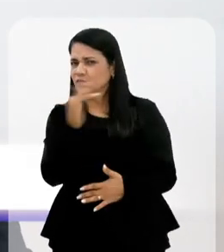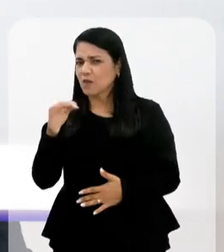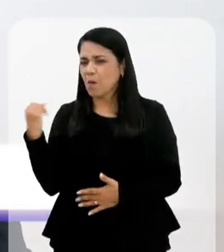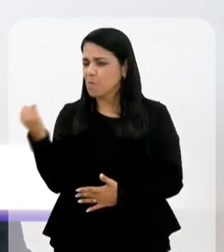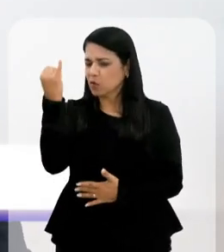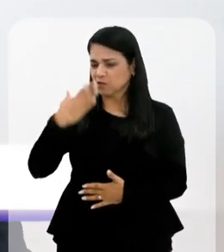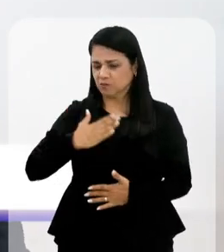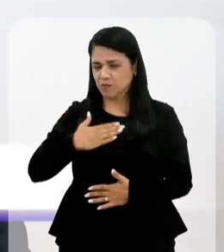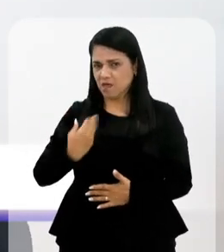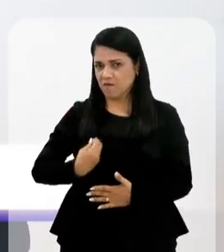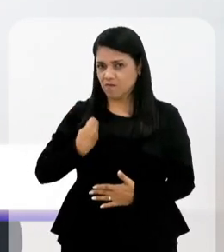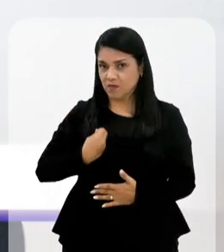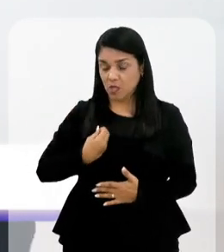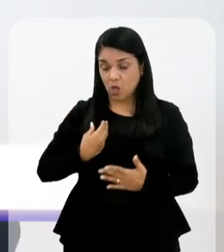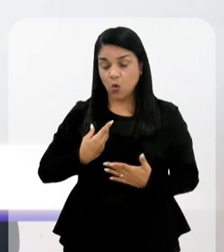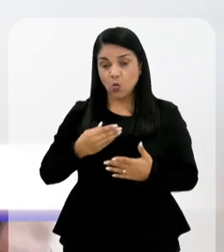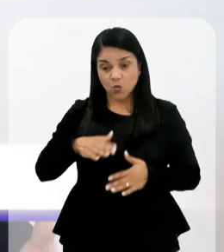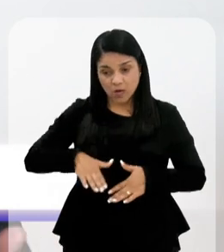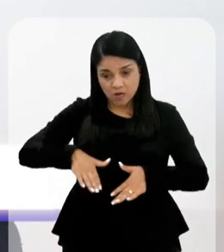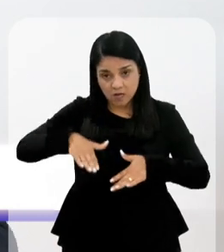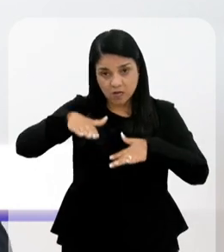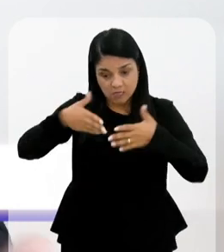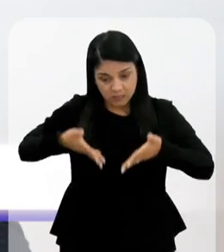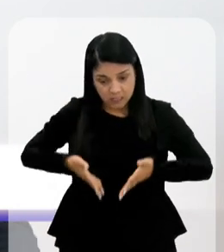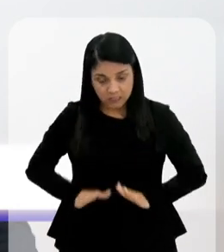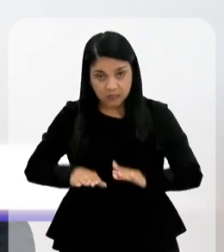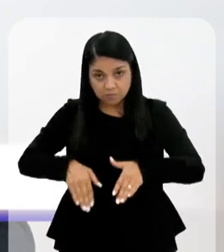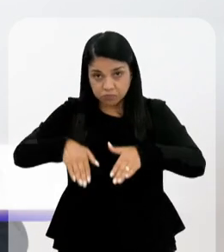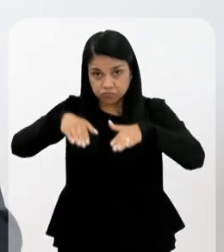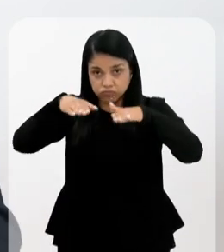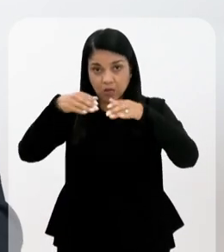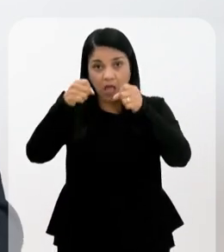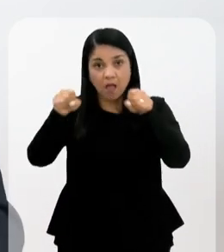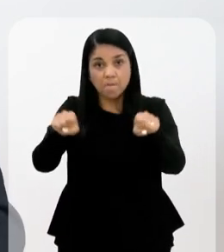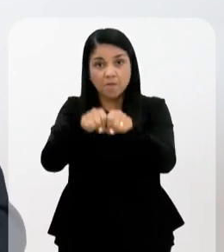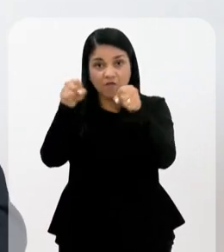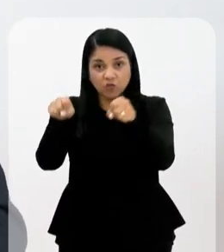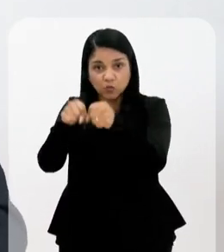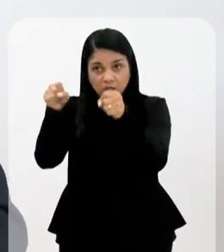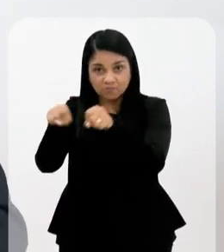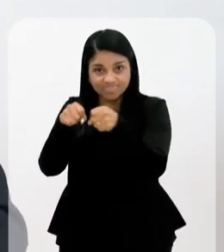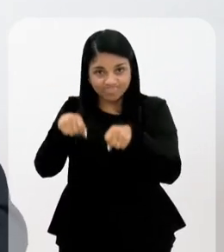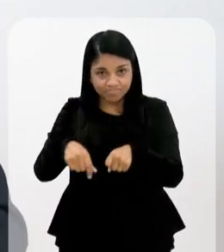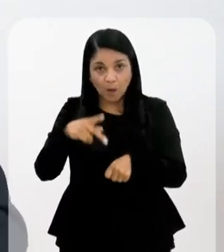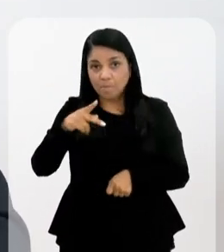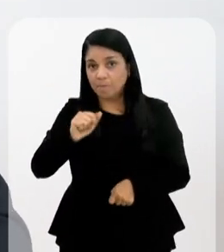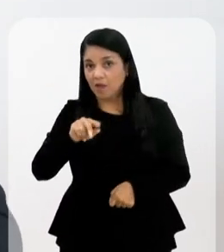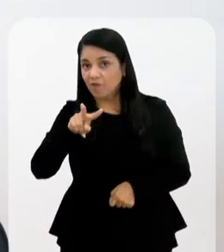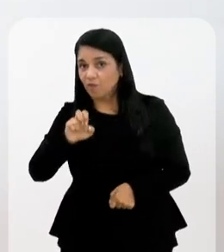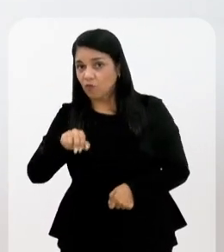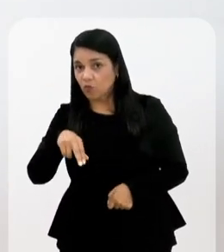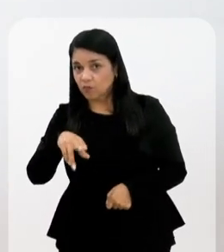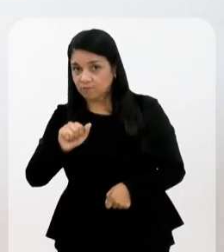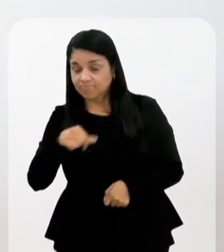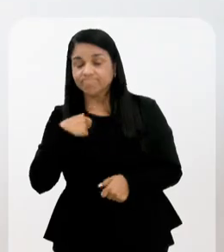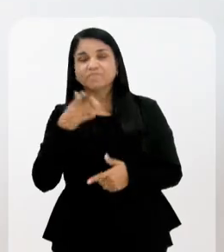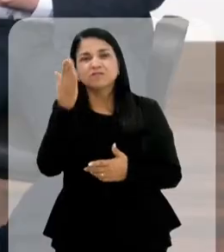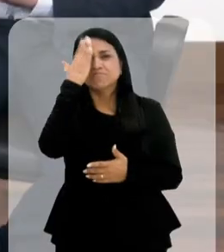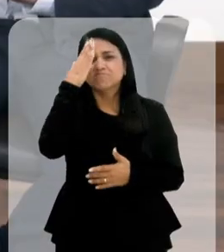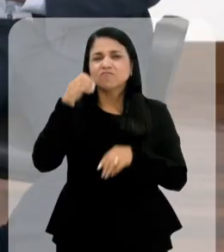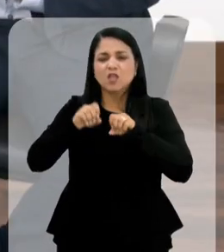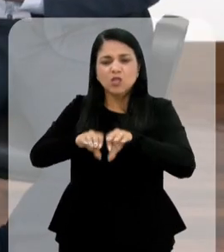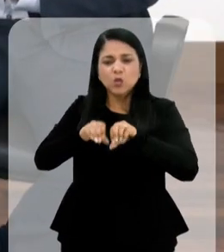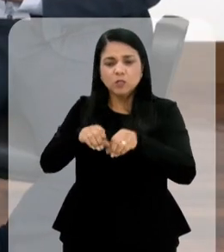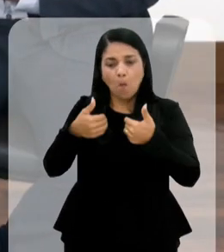importante na minha vida. Eu nasci, cresci na Pavuna, o bairro aqui do subúrbio carioca. E sei o quanto a educação